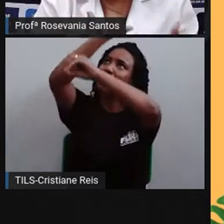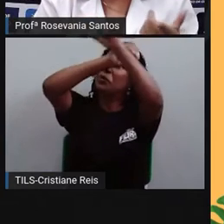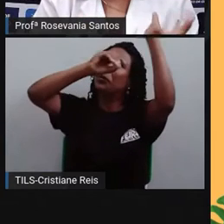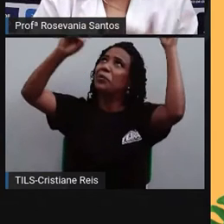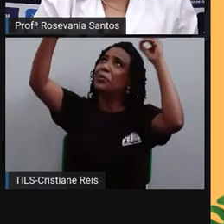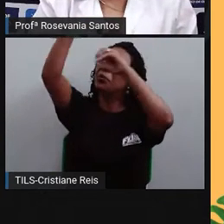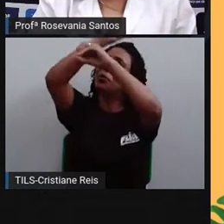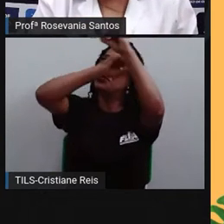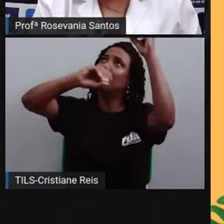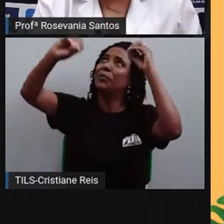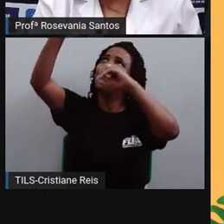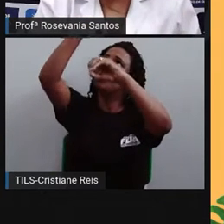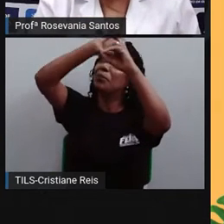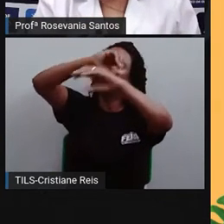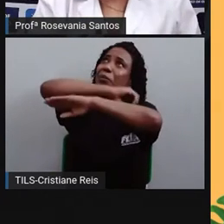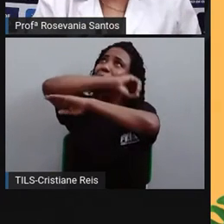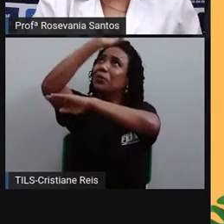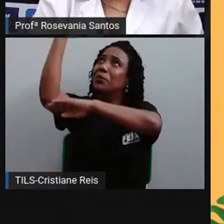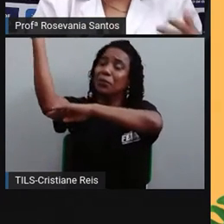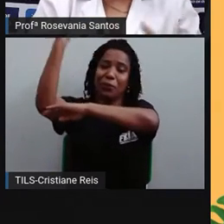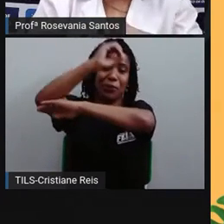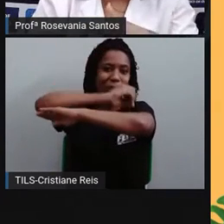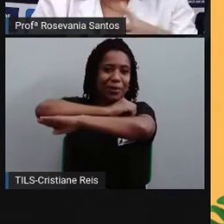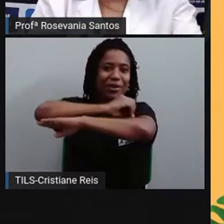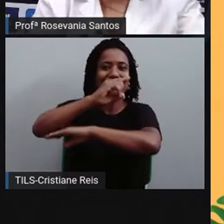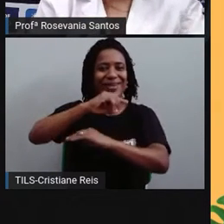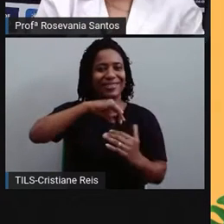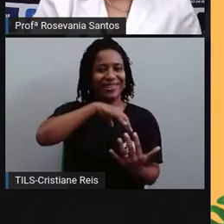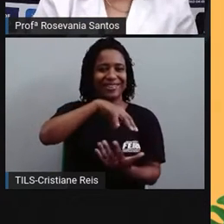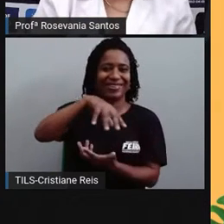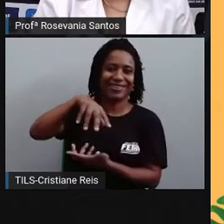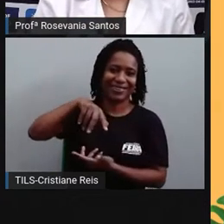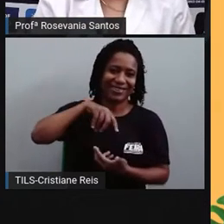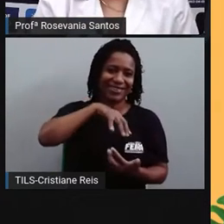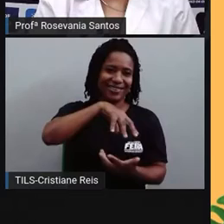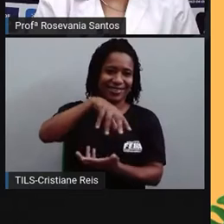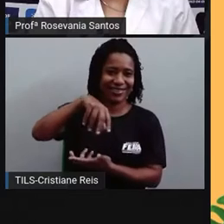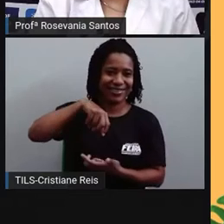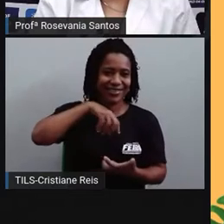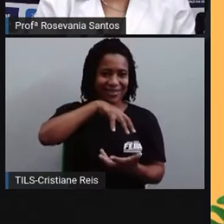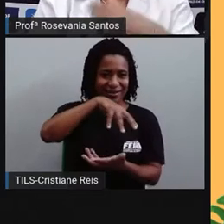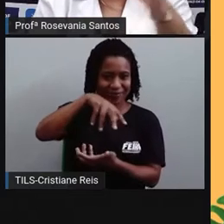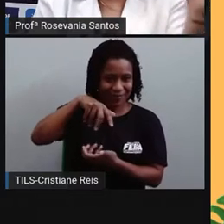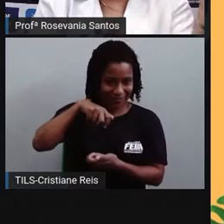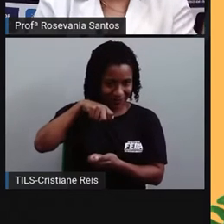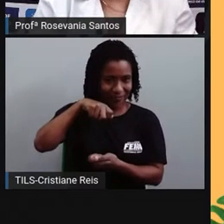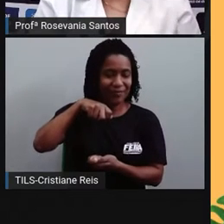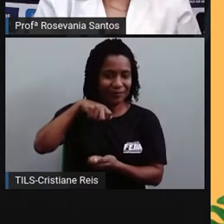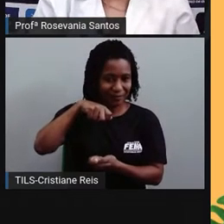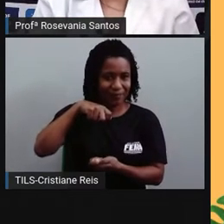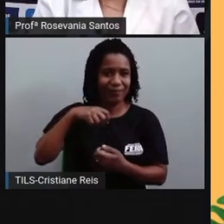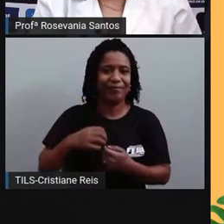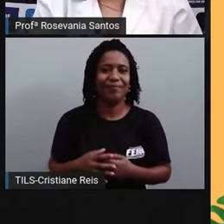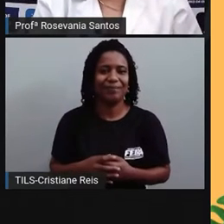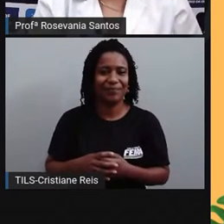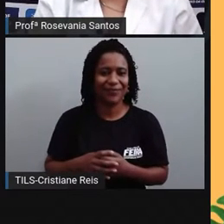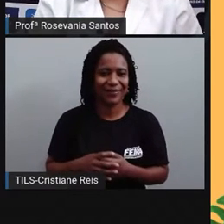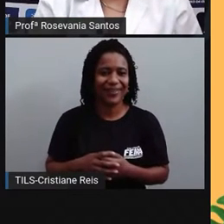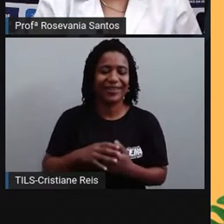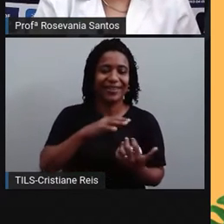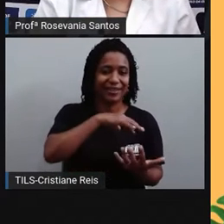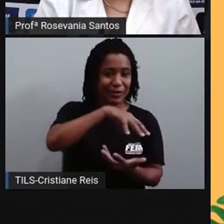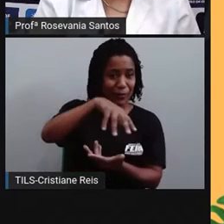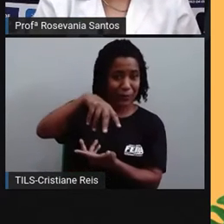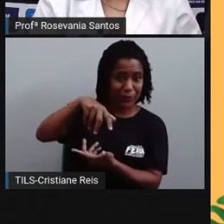tem essa impressão, né? Mas, na realidade, nós é que estamos nos movimentando e passando até por alguns